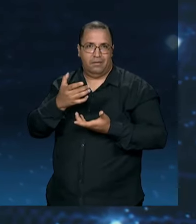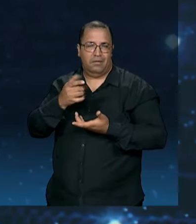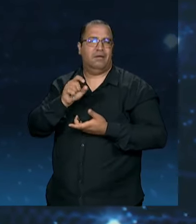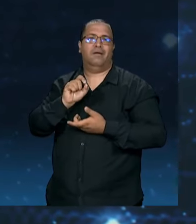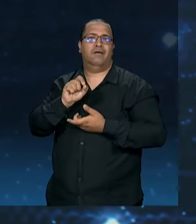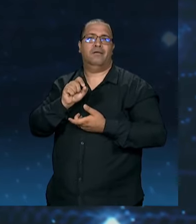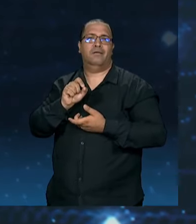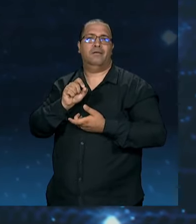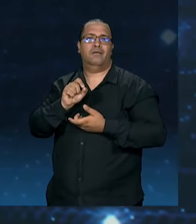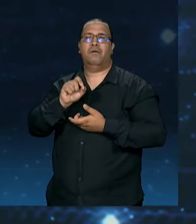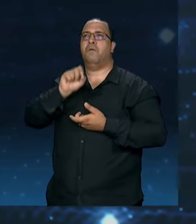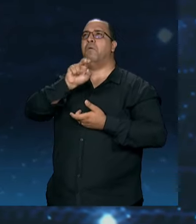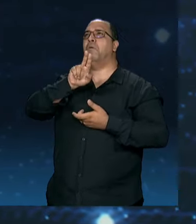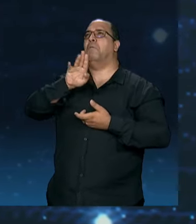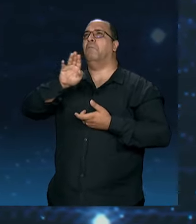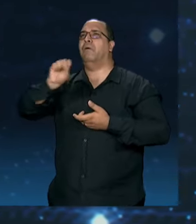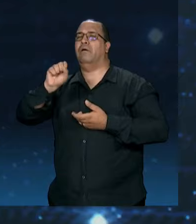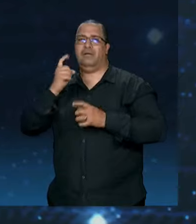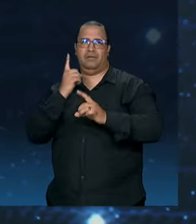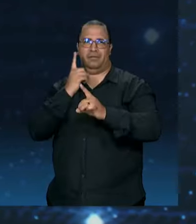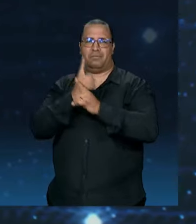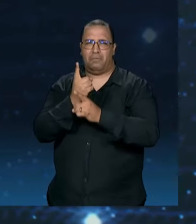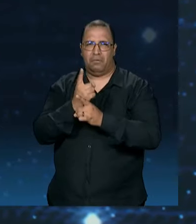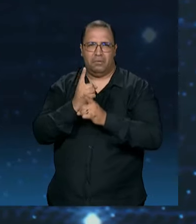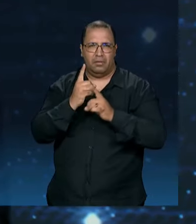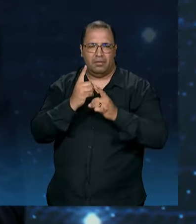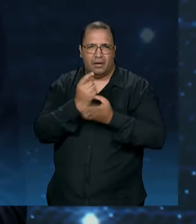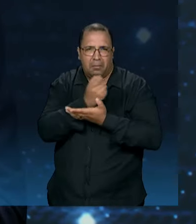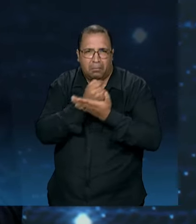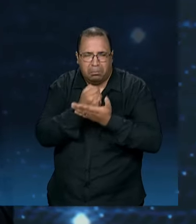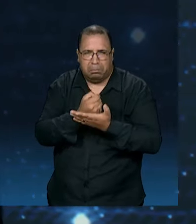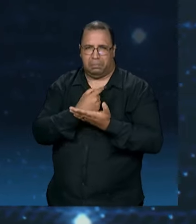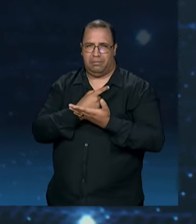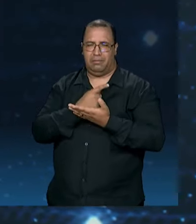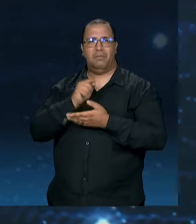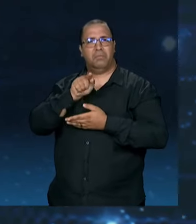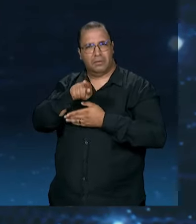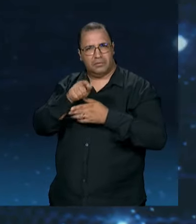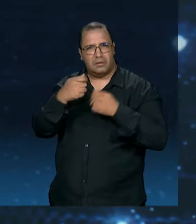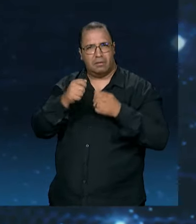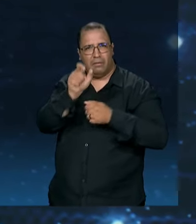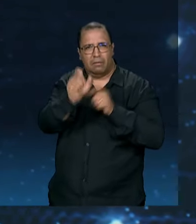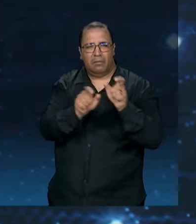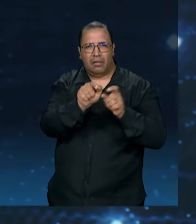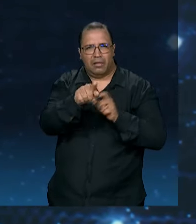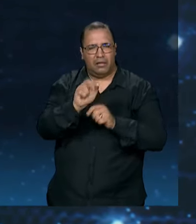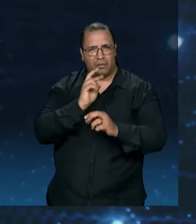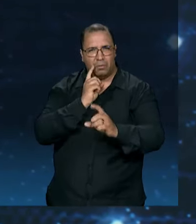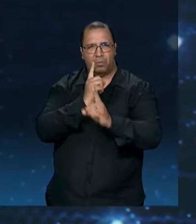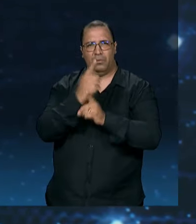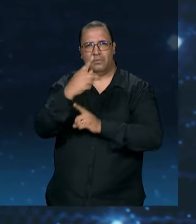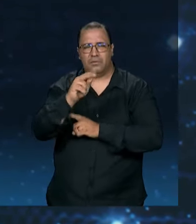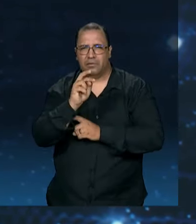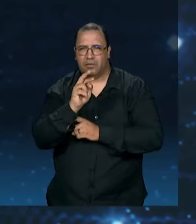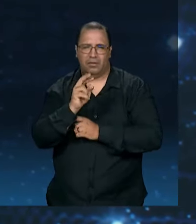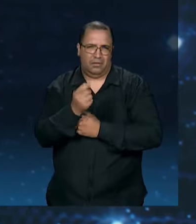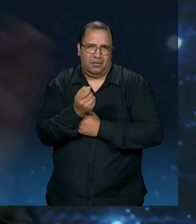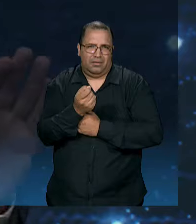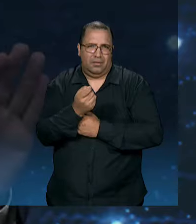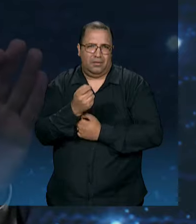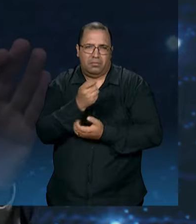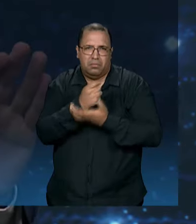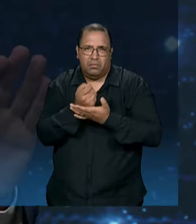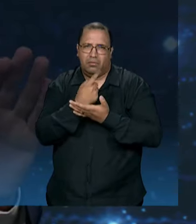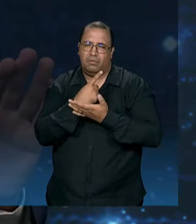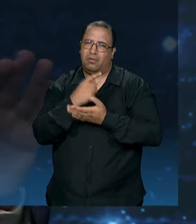Que quem vai para o UBS encontra remédio. Você que precisa ir para UBS, você encontra o seu remédio? Eu